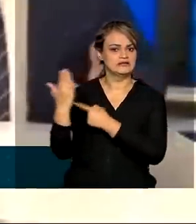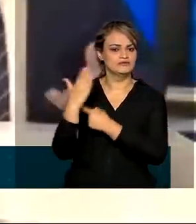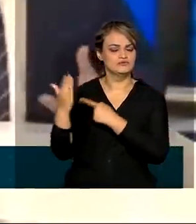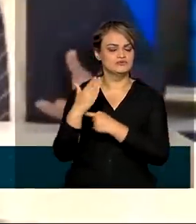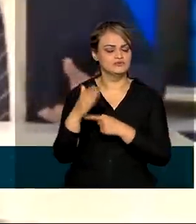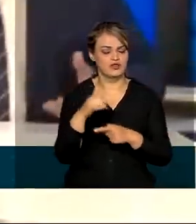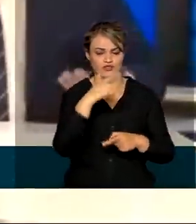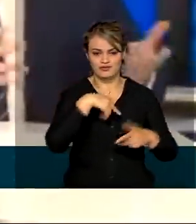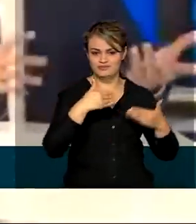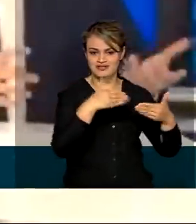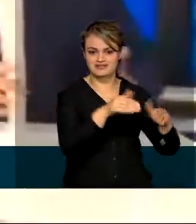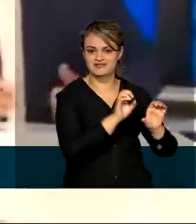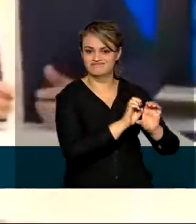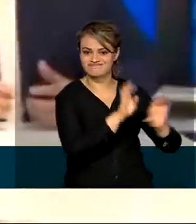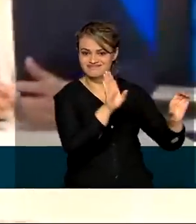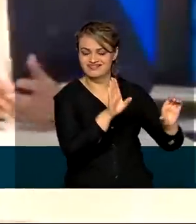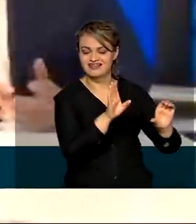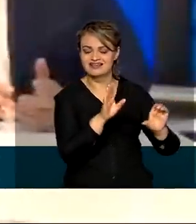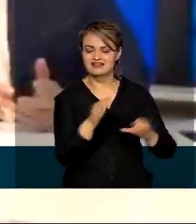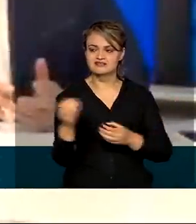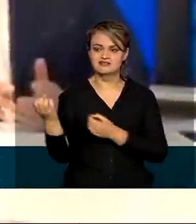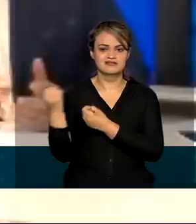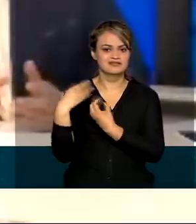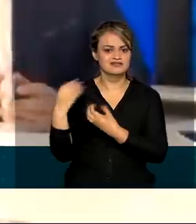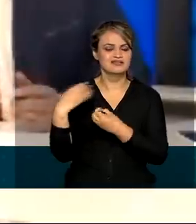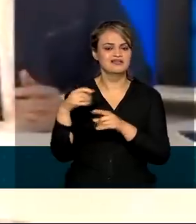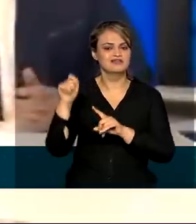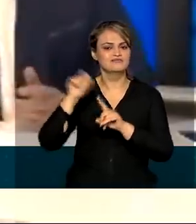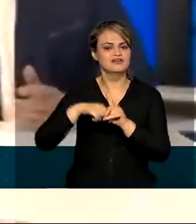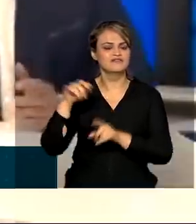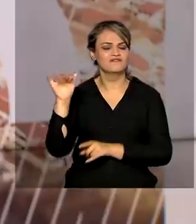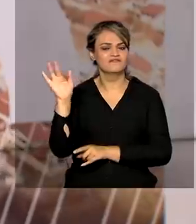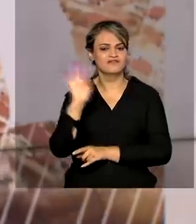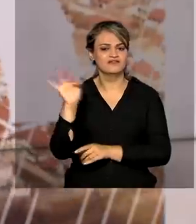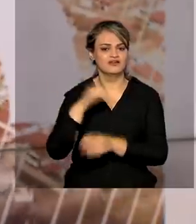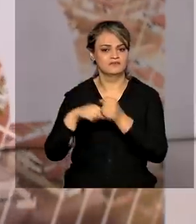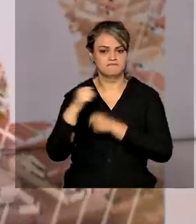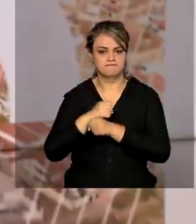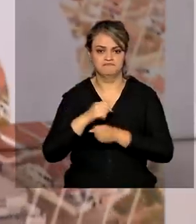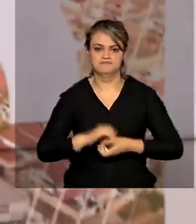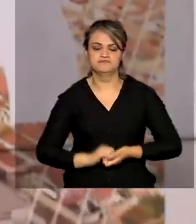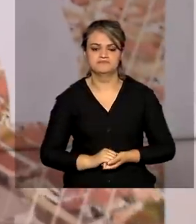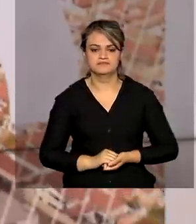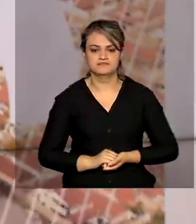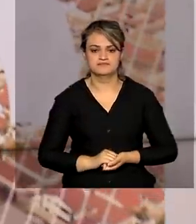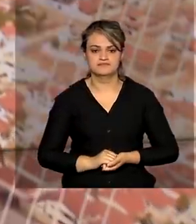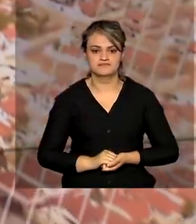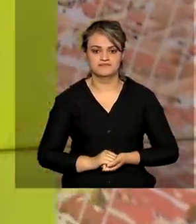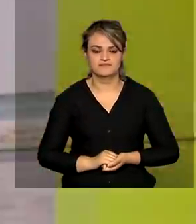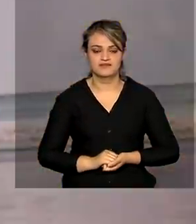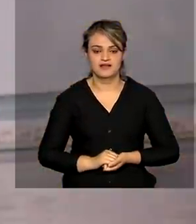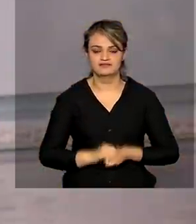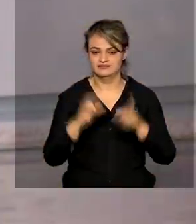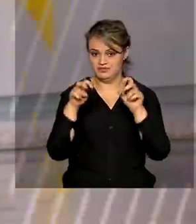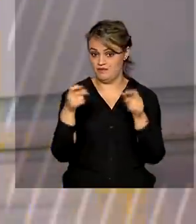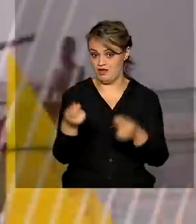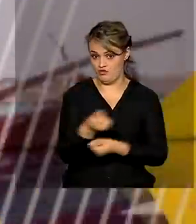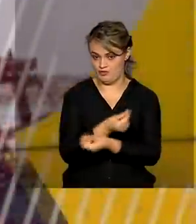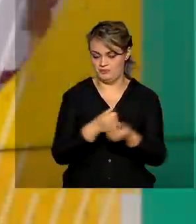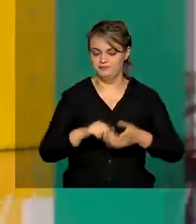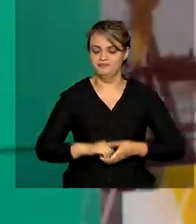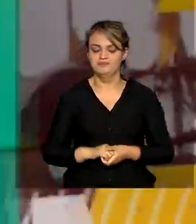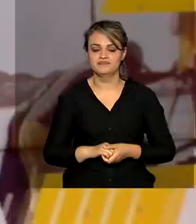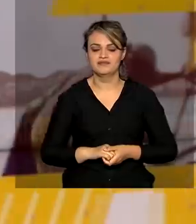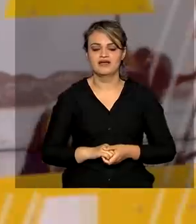Ministério de Ciência, Tecnologia e Inovações desde fevereiro do ano passado. Agora, economia. A balança